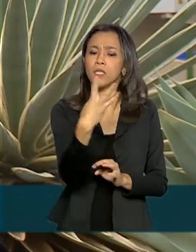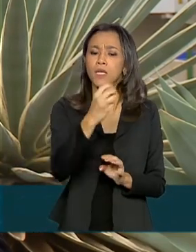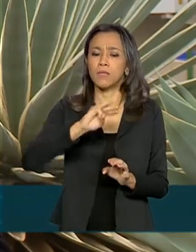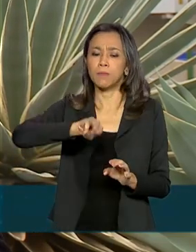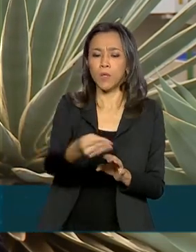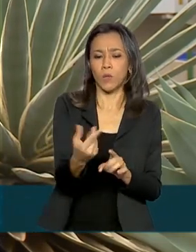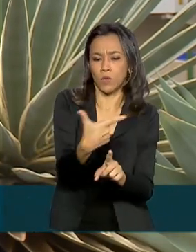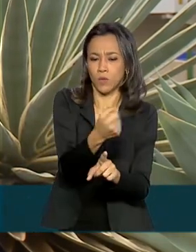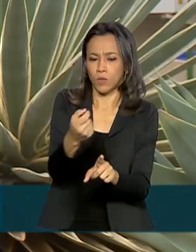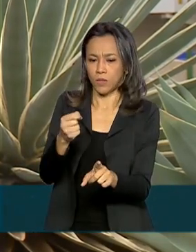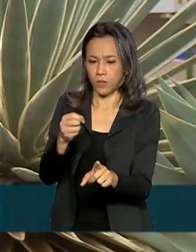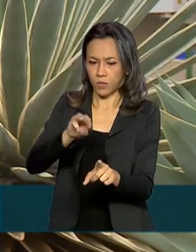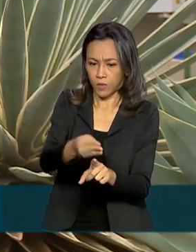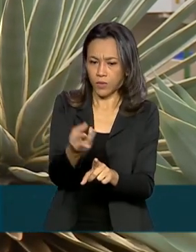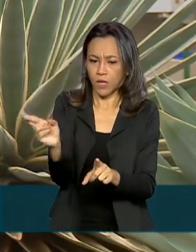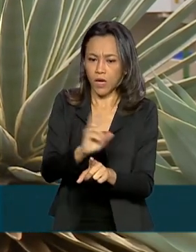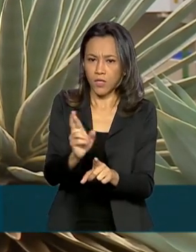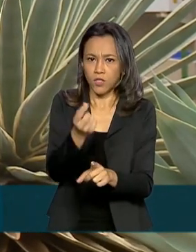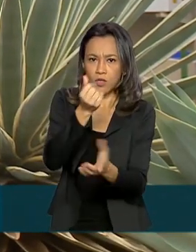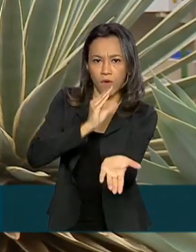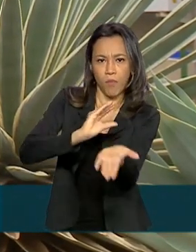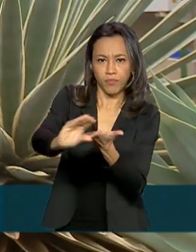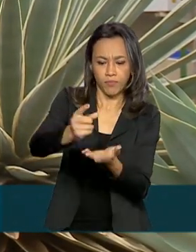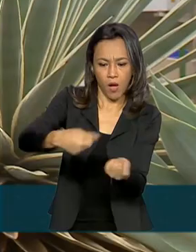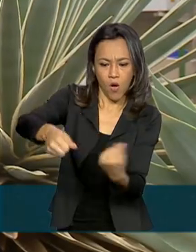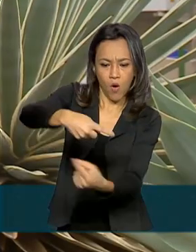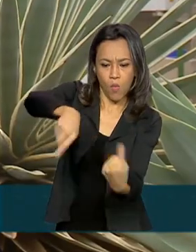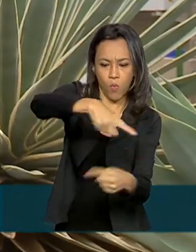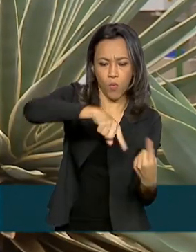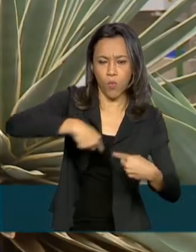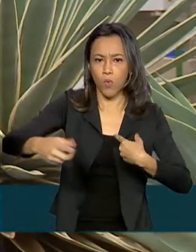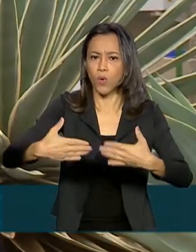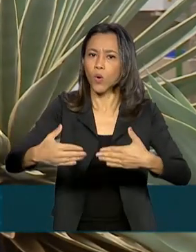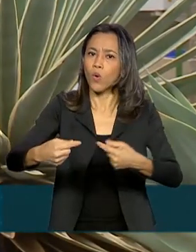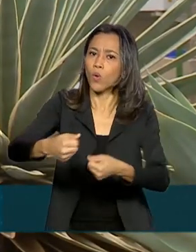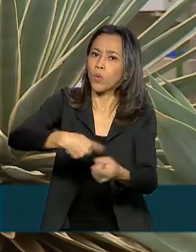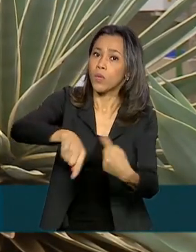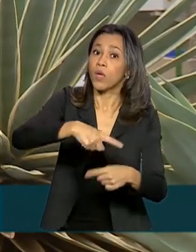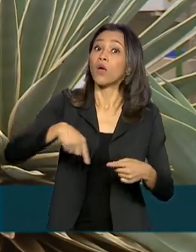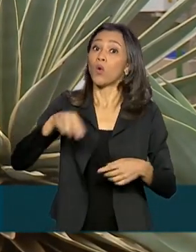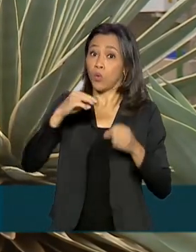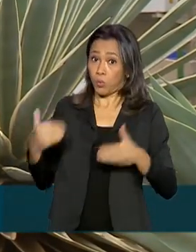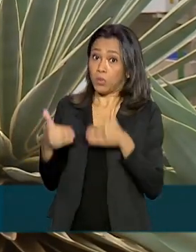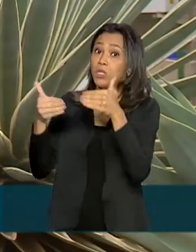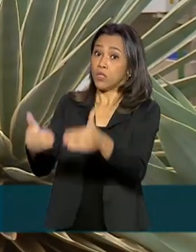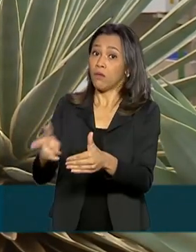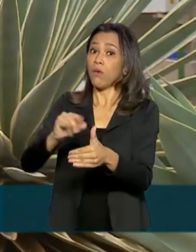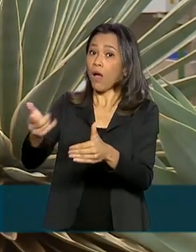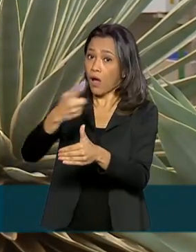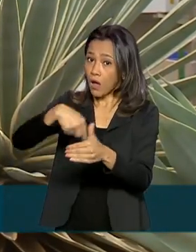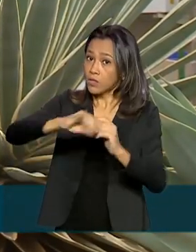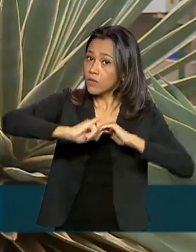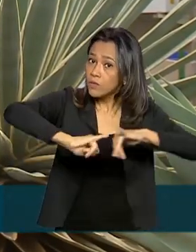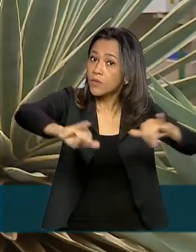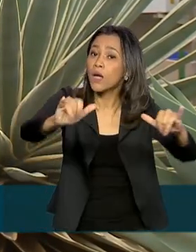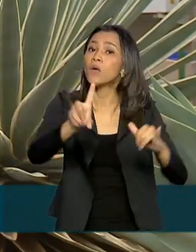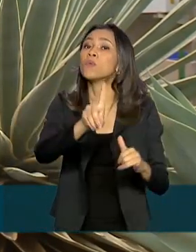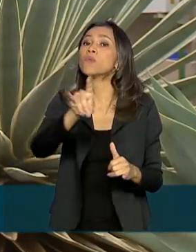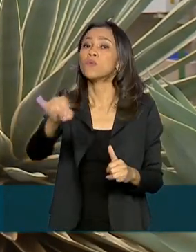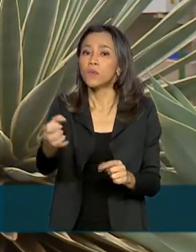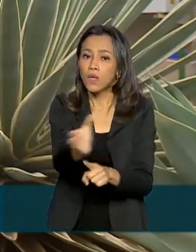de reais serão injetados na economia. O Ministério da Cidadania ainda vai divulgar as datas de liberação do recurso